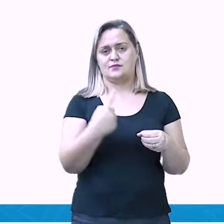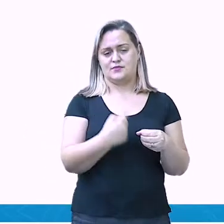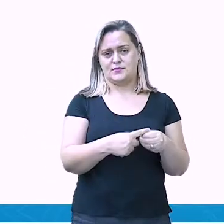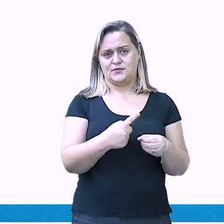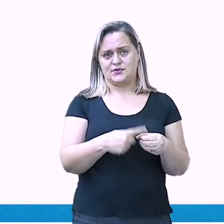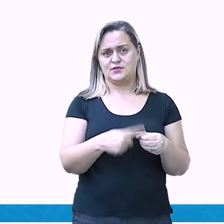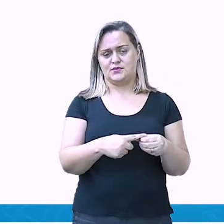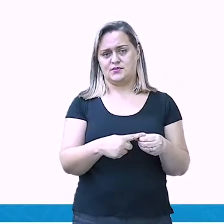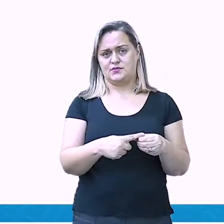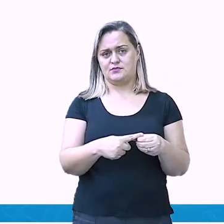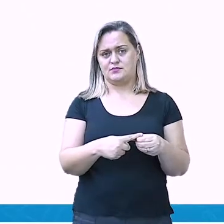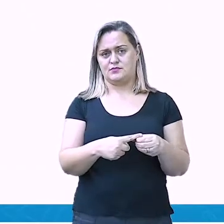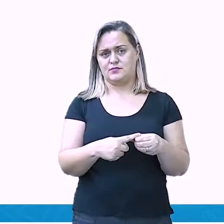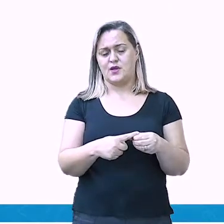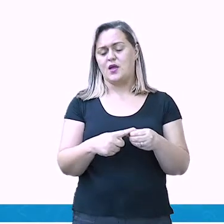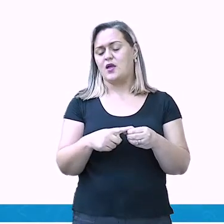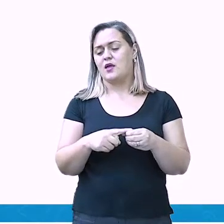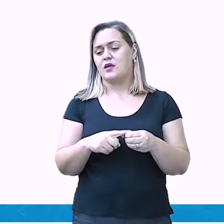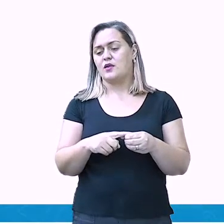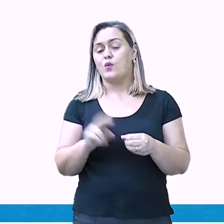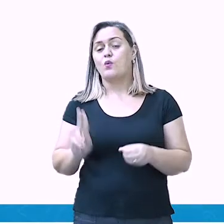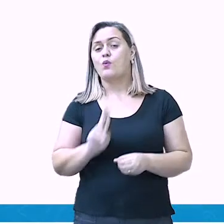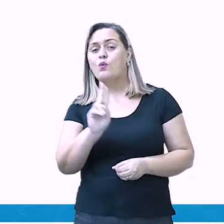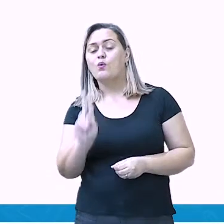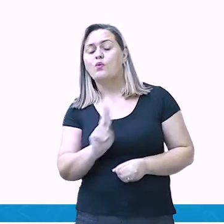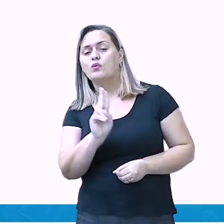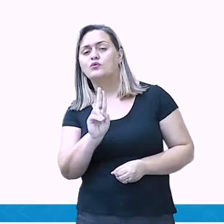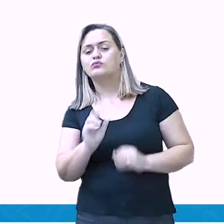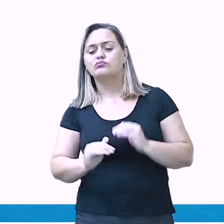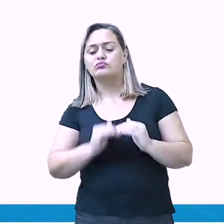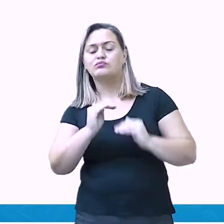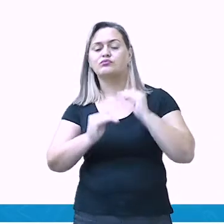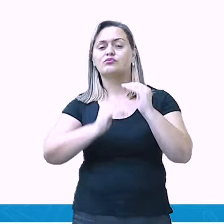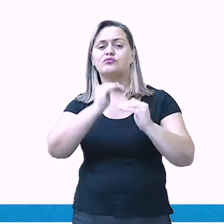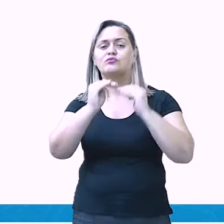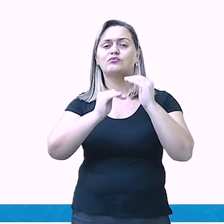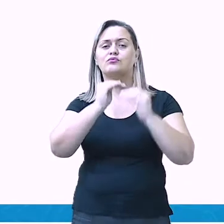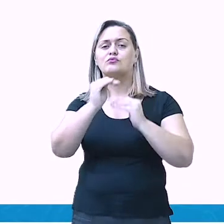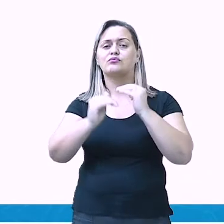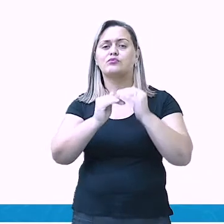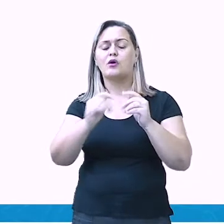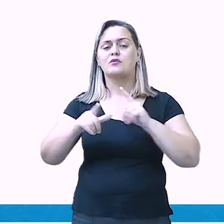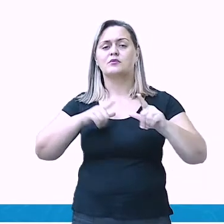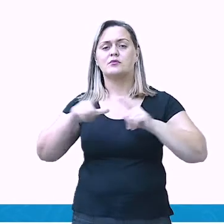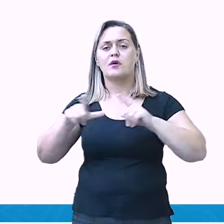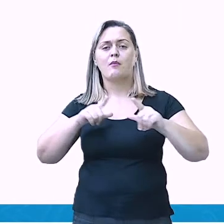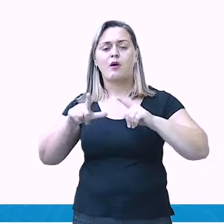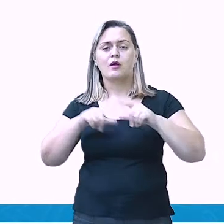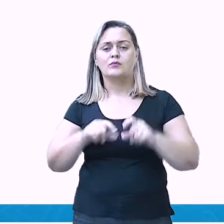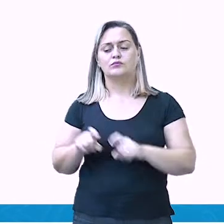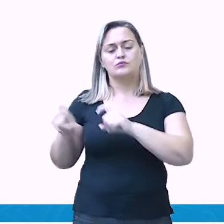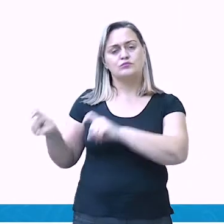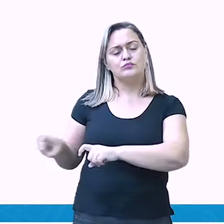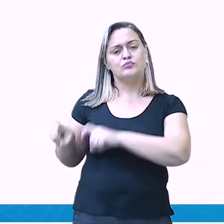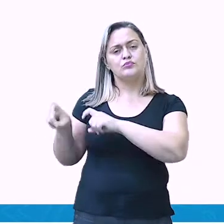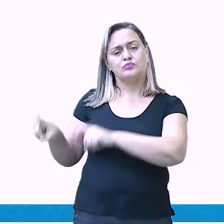desenvolvimento de atividades de agricultura, pecuária, extrativismo,